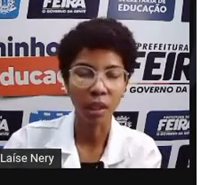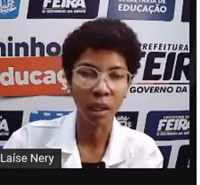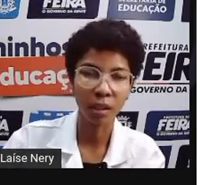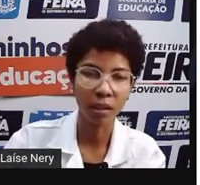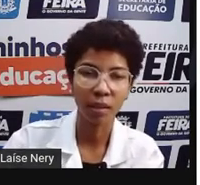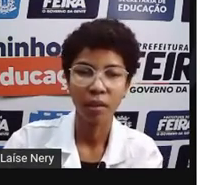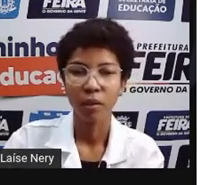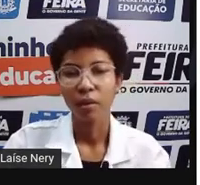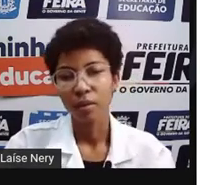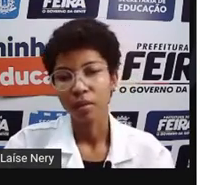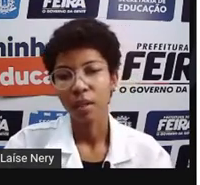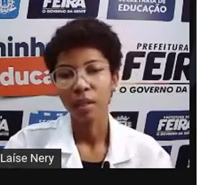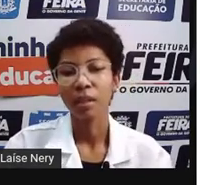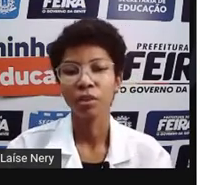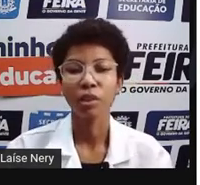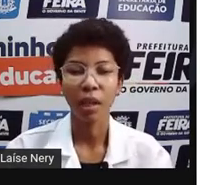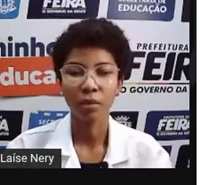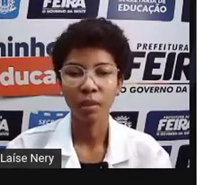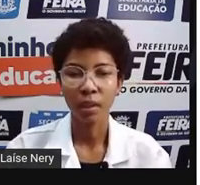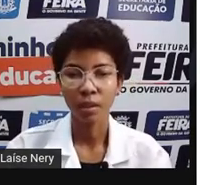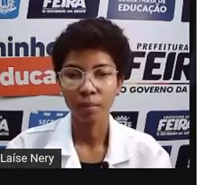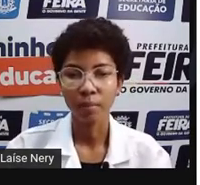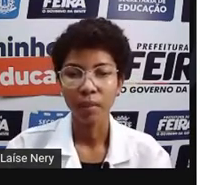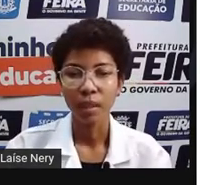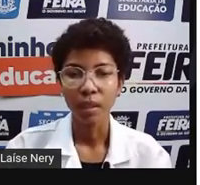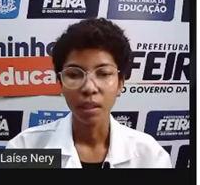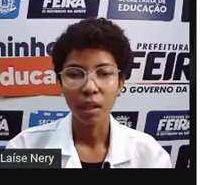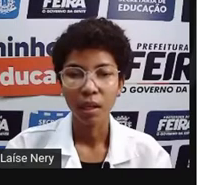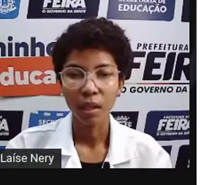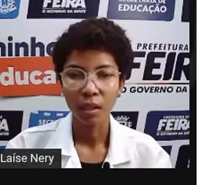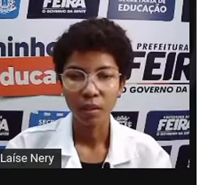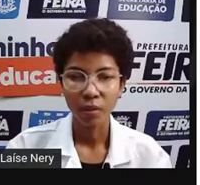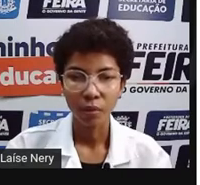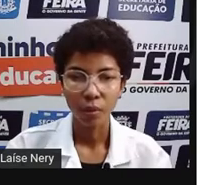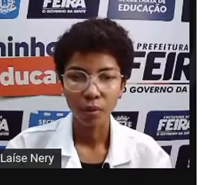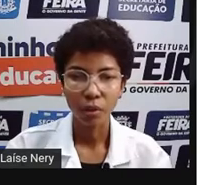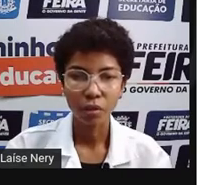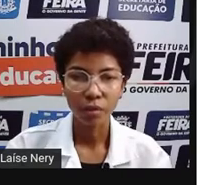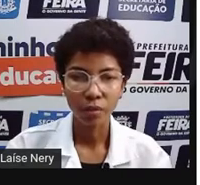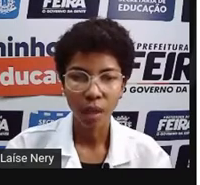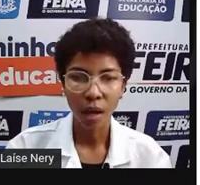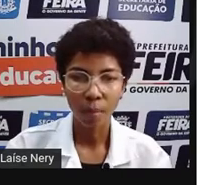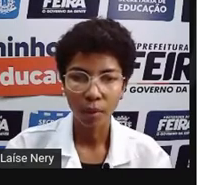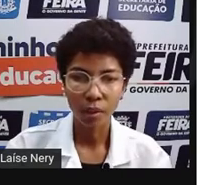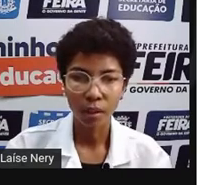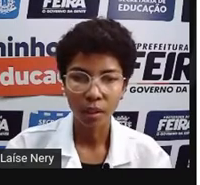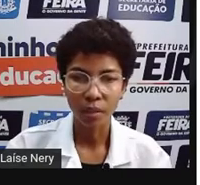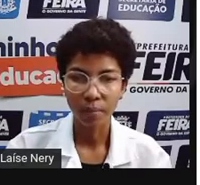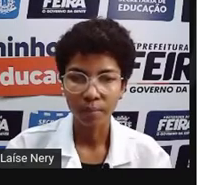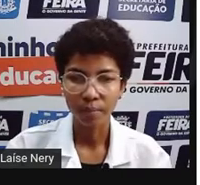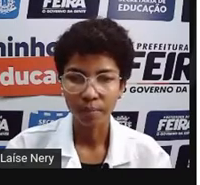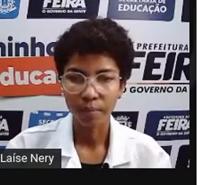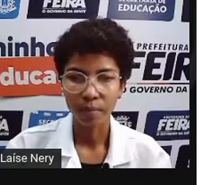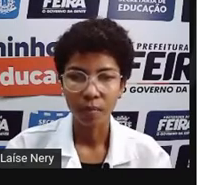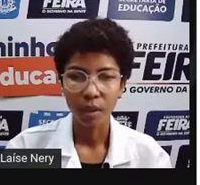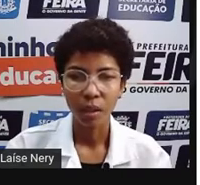etiqueta, indicado nele. E aí, onde tiver um W aqui,